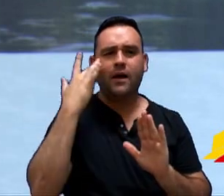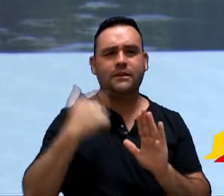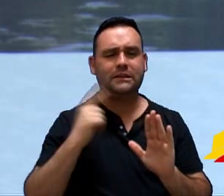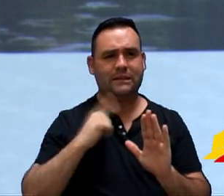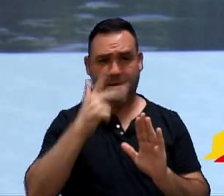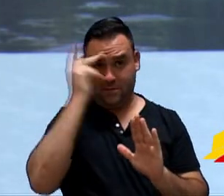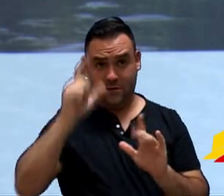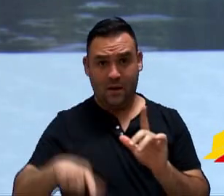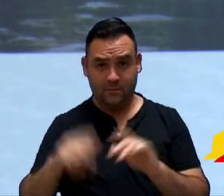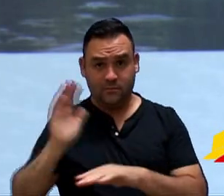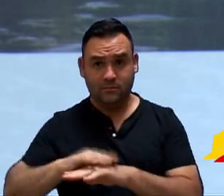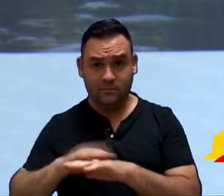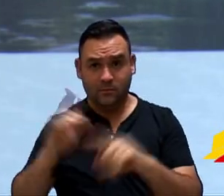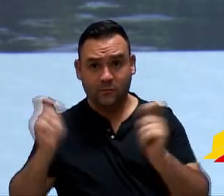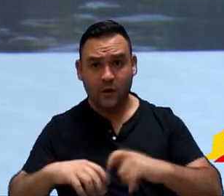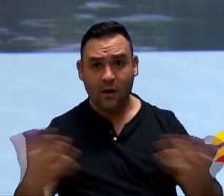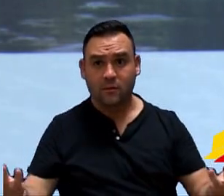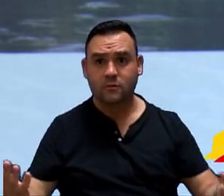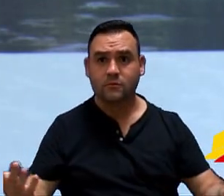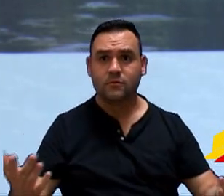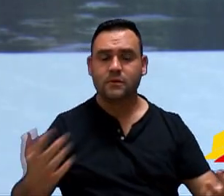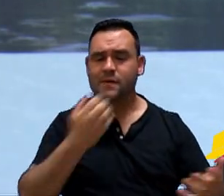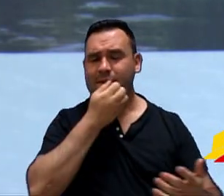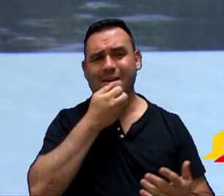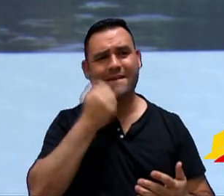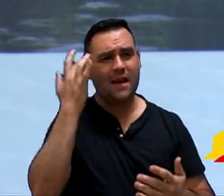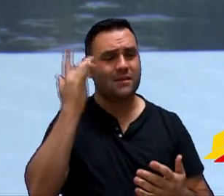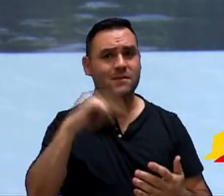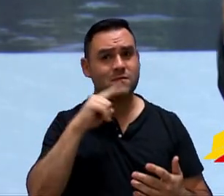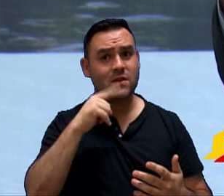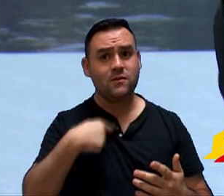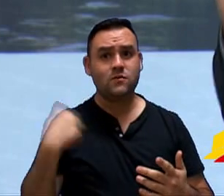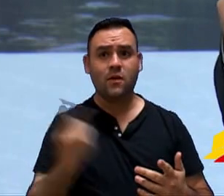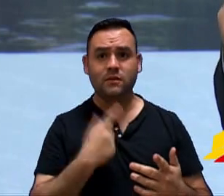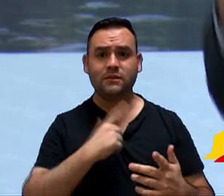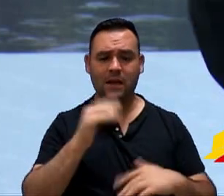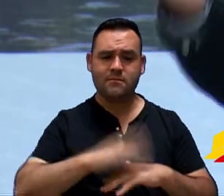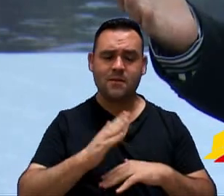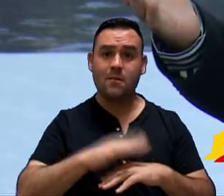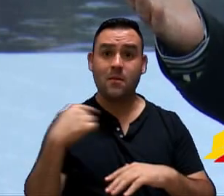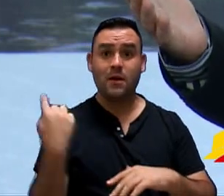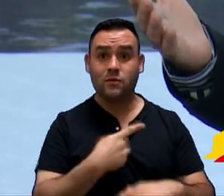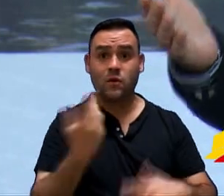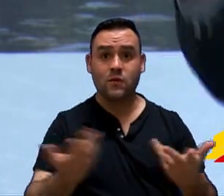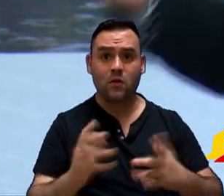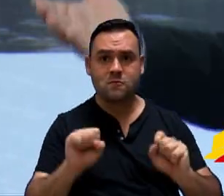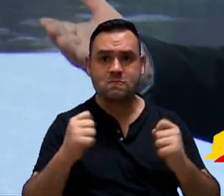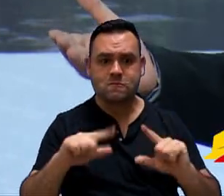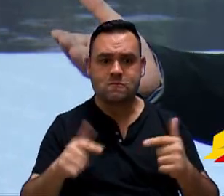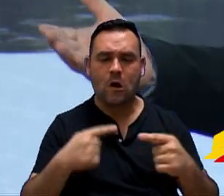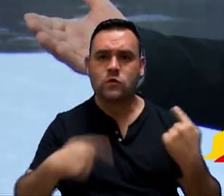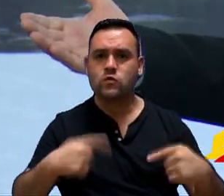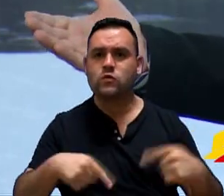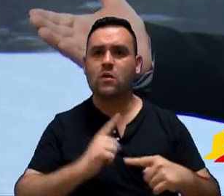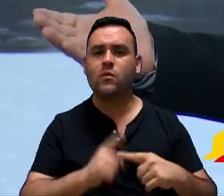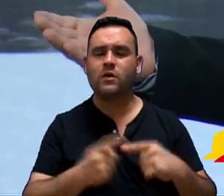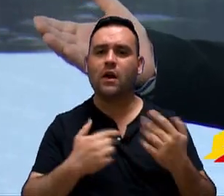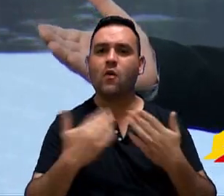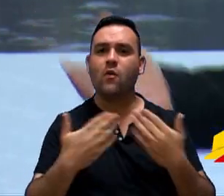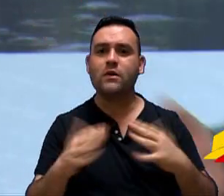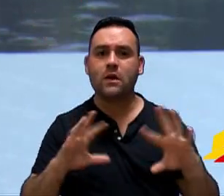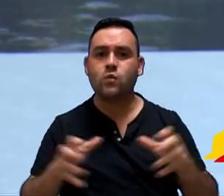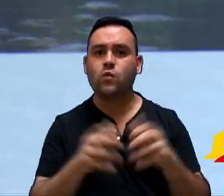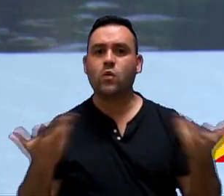pedaço de alguém fazer isso? Viu? Mas já que não faz, fazemos nós. mas ainda bem que nós estamos em vinte aqui para discutirmos